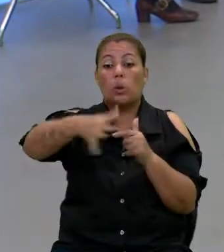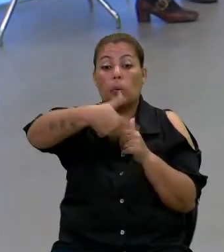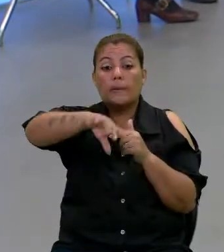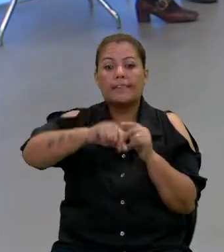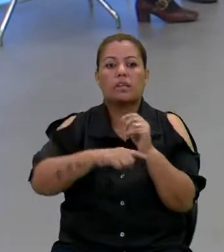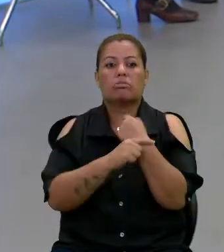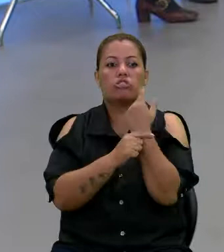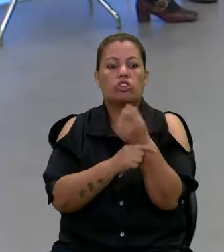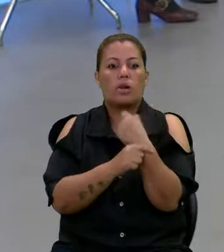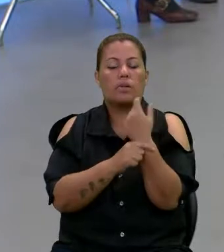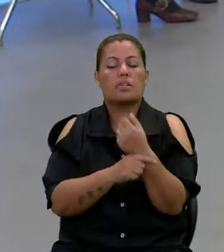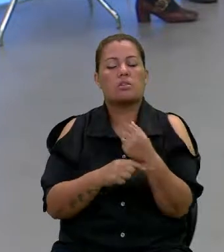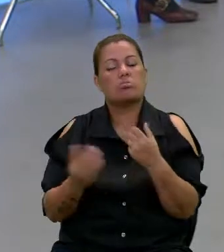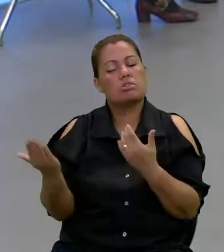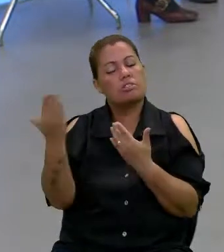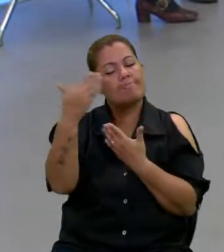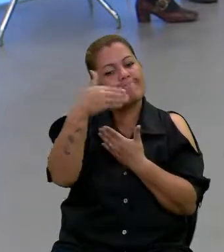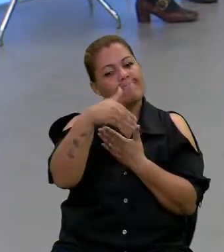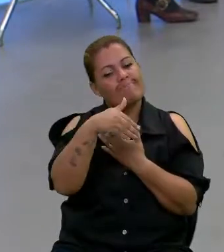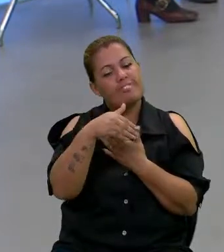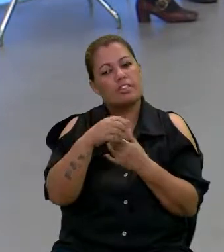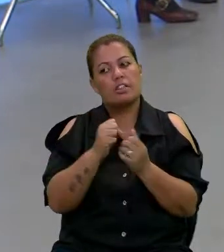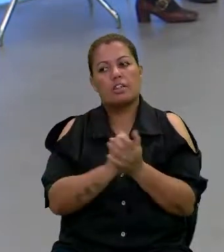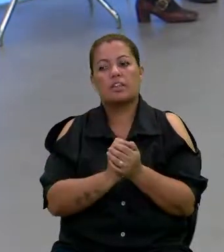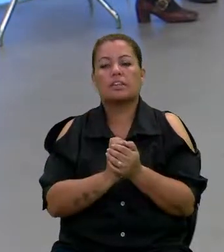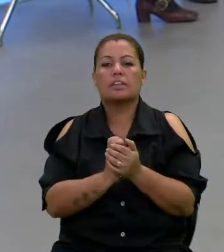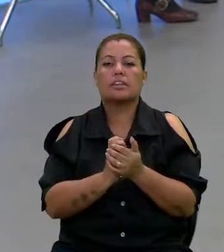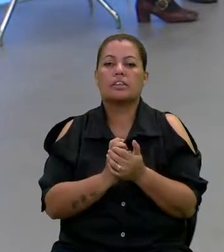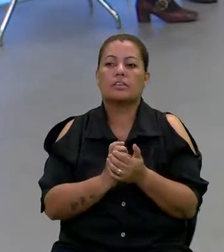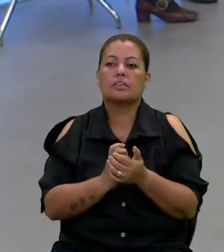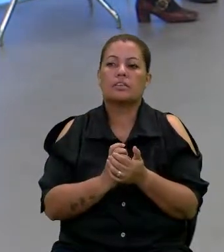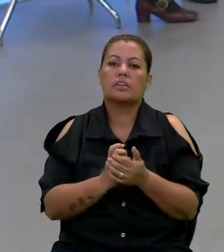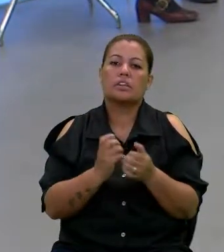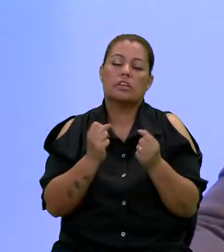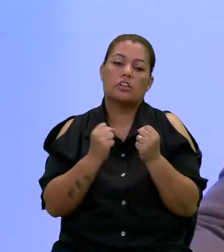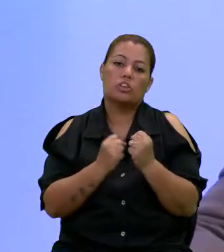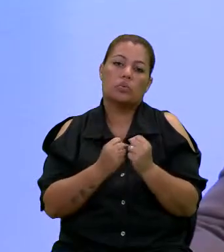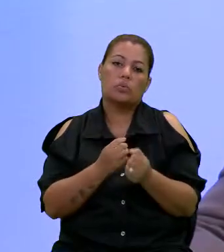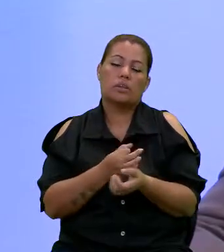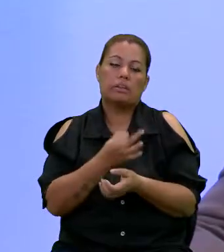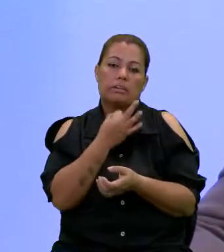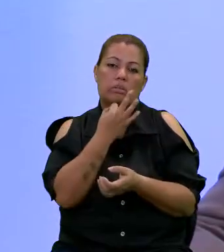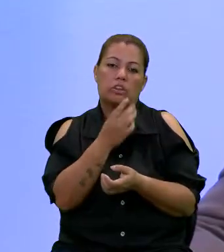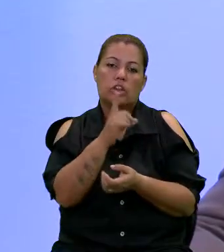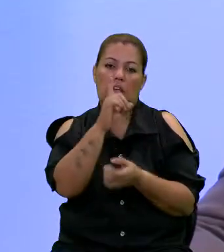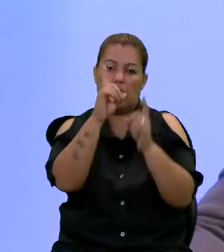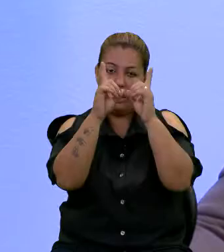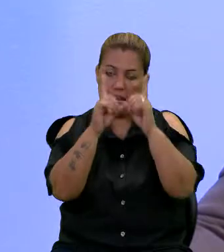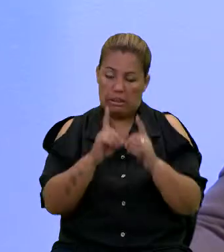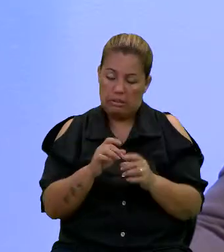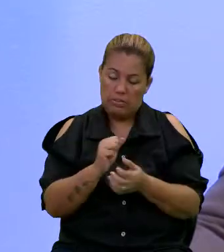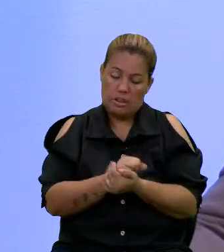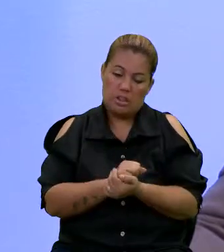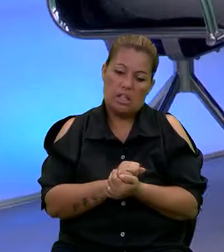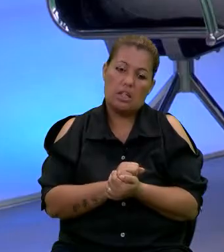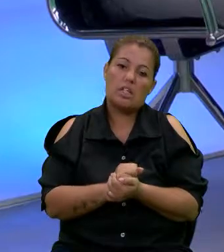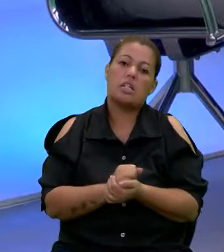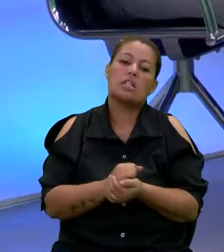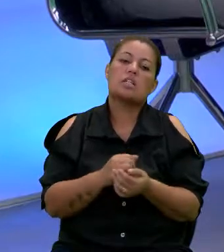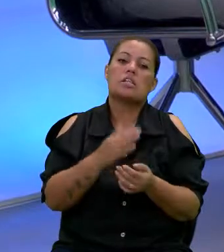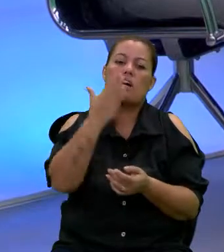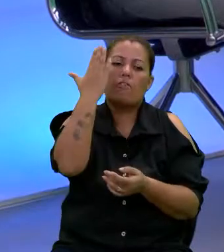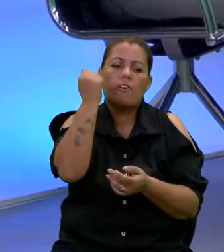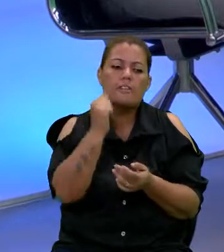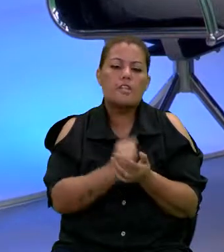reabilitação poderia trazer, de poder, à medida que a deficiência é diagnosticada, tomar aquela